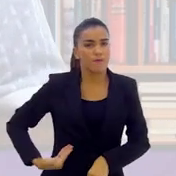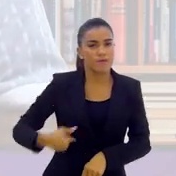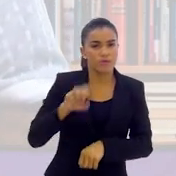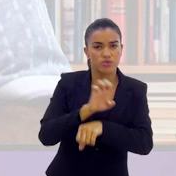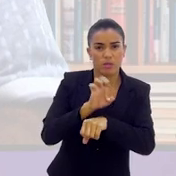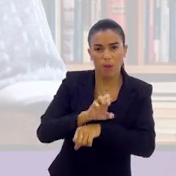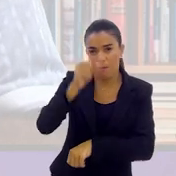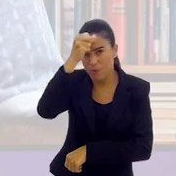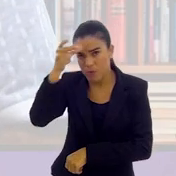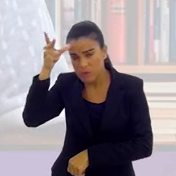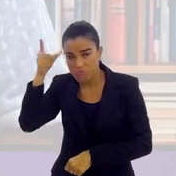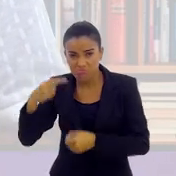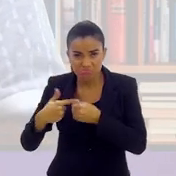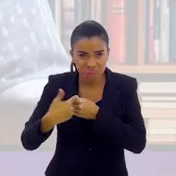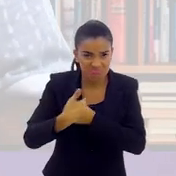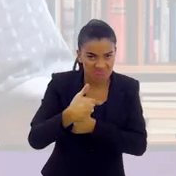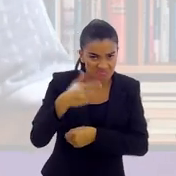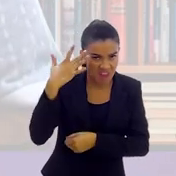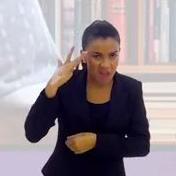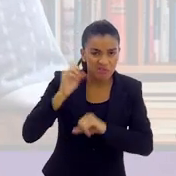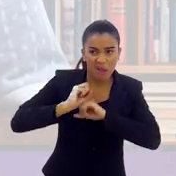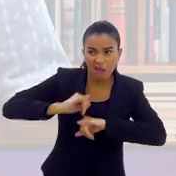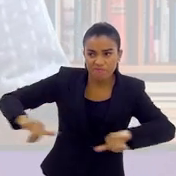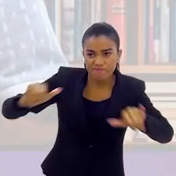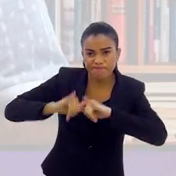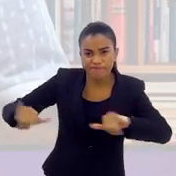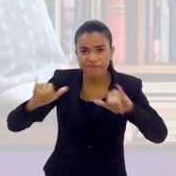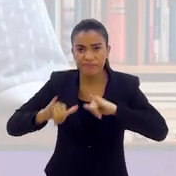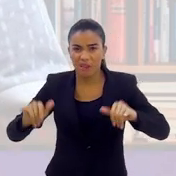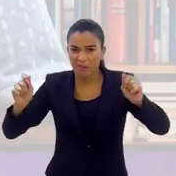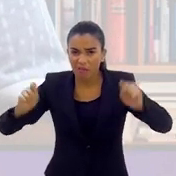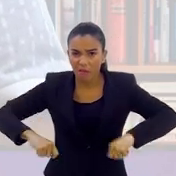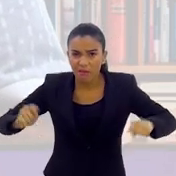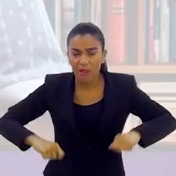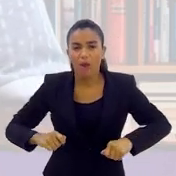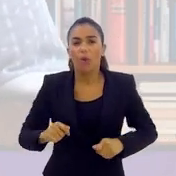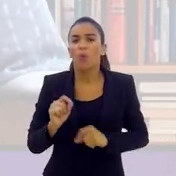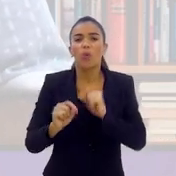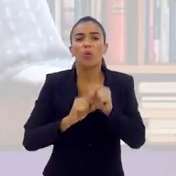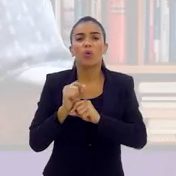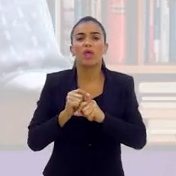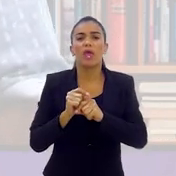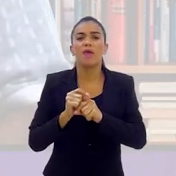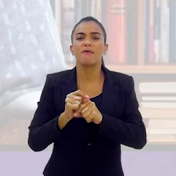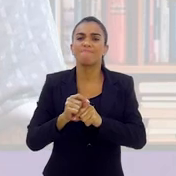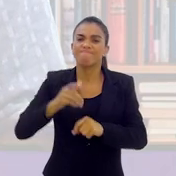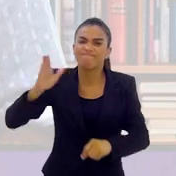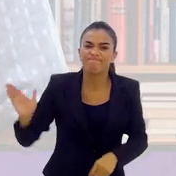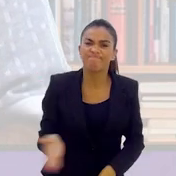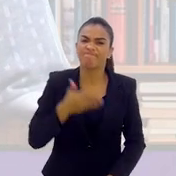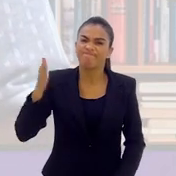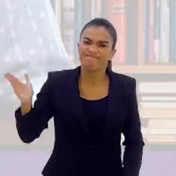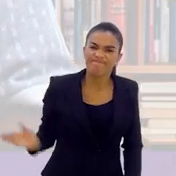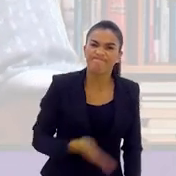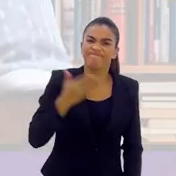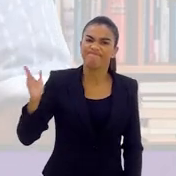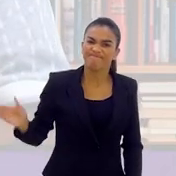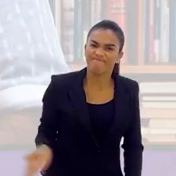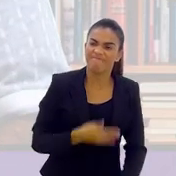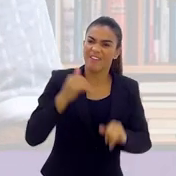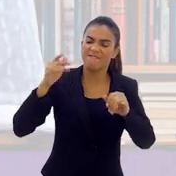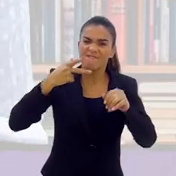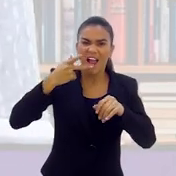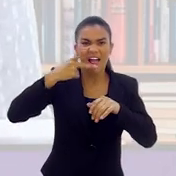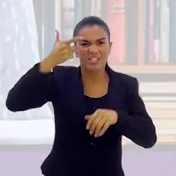federais, estaduais, municipais, essas campanhas poderiam ser massificadas para